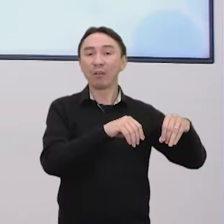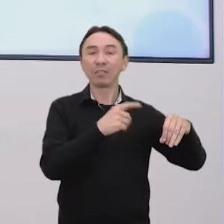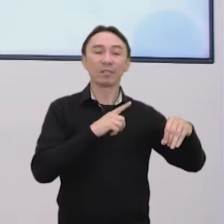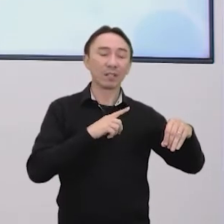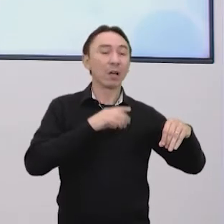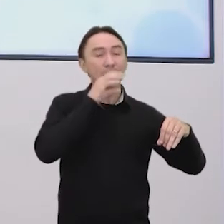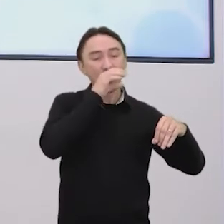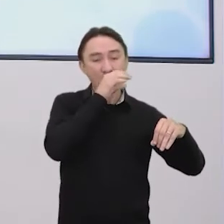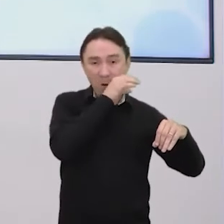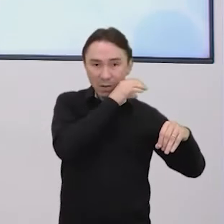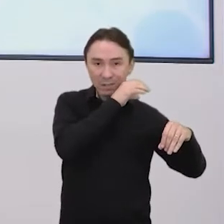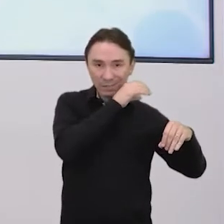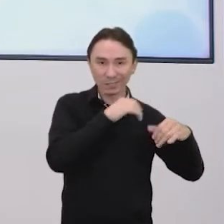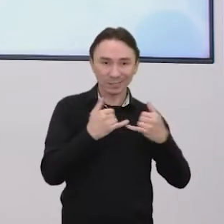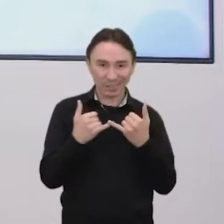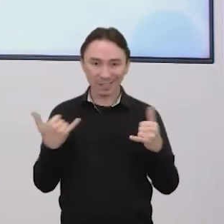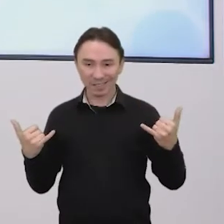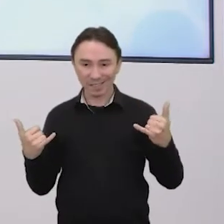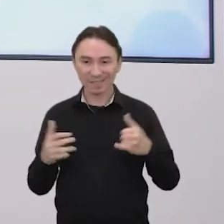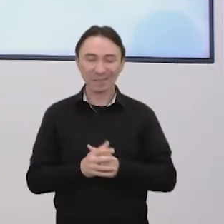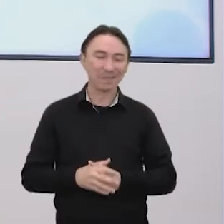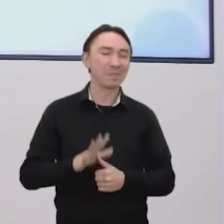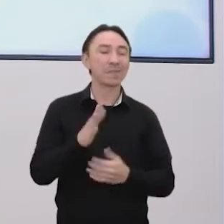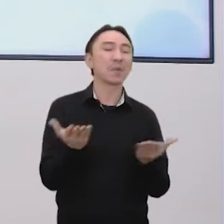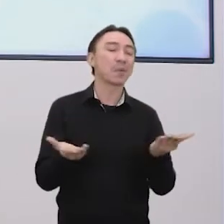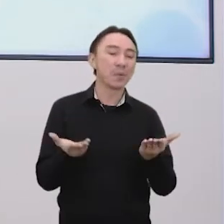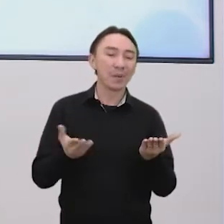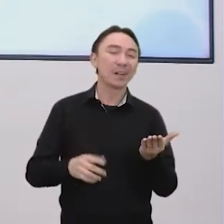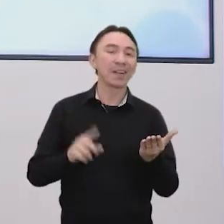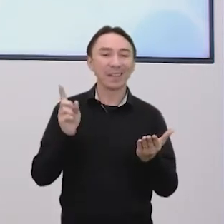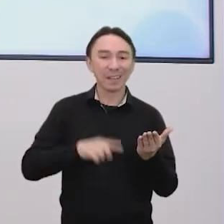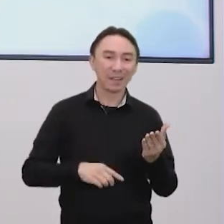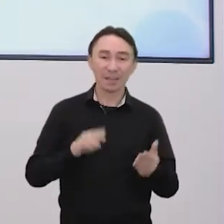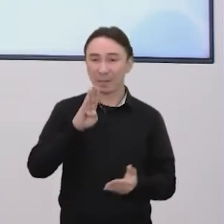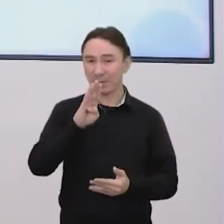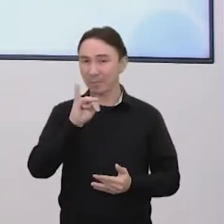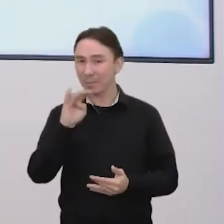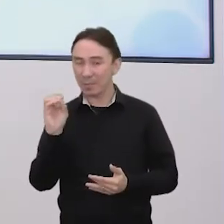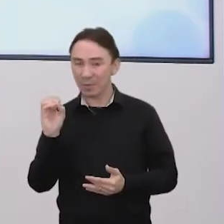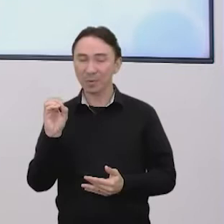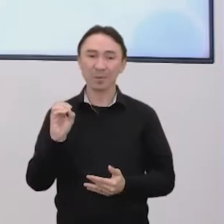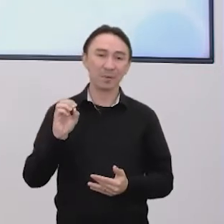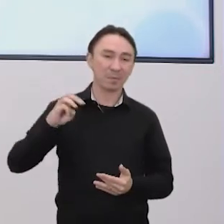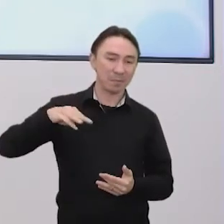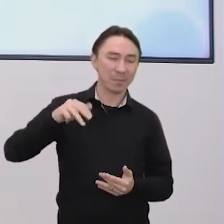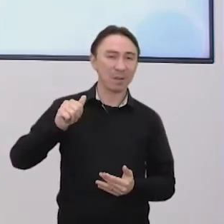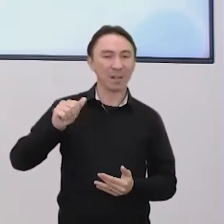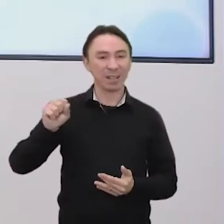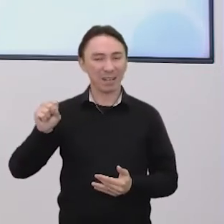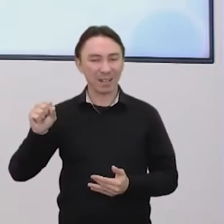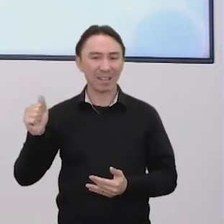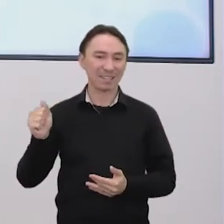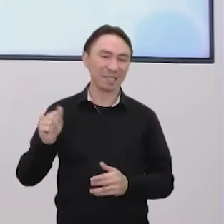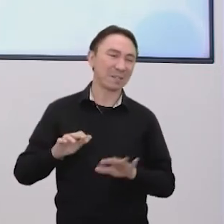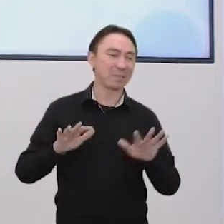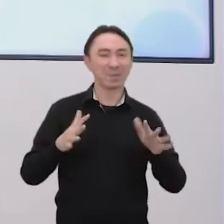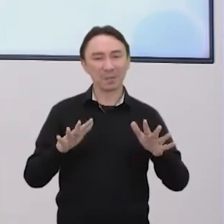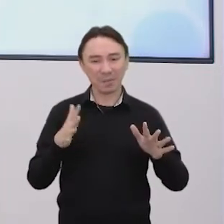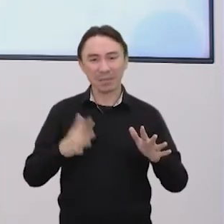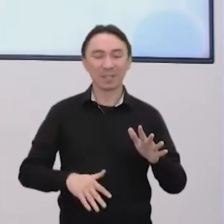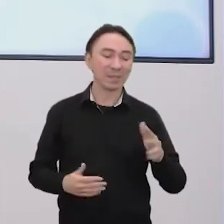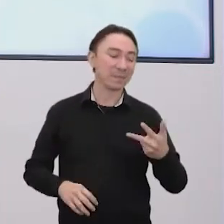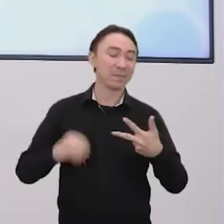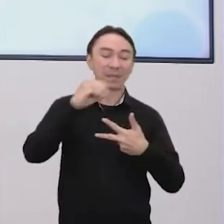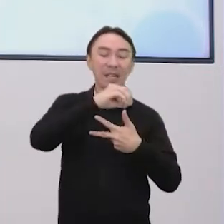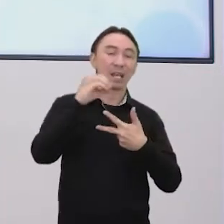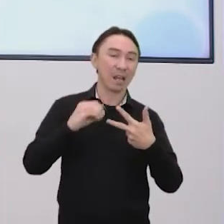pouquinho da biomassa. Você já ouviu falar de biomassa? Desde aí de Enem, mais ou menos de 2005, 2007,